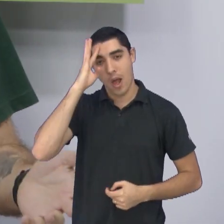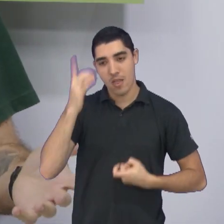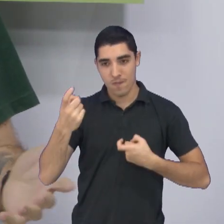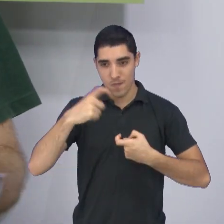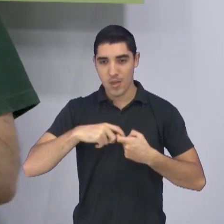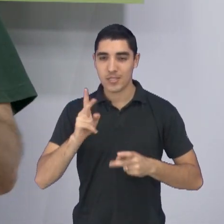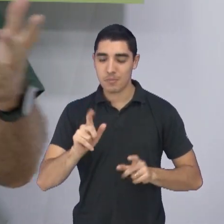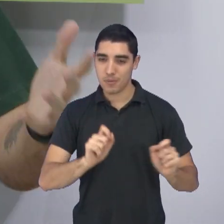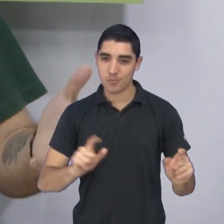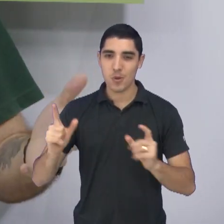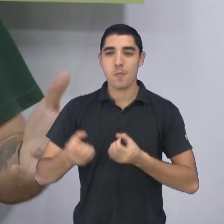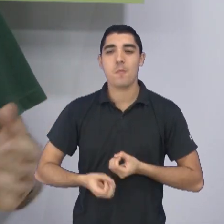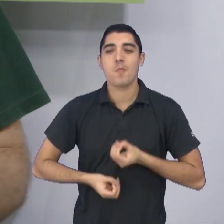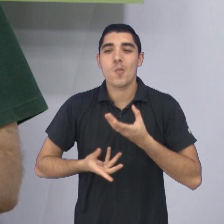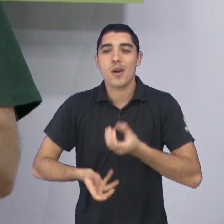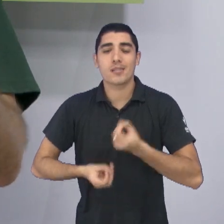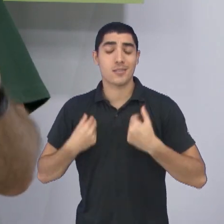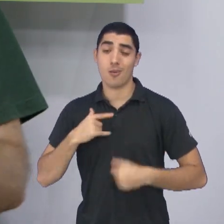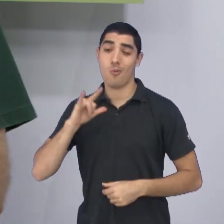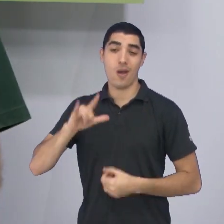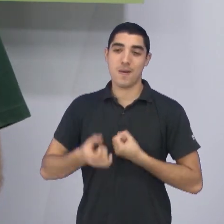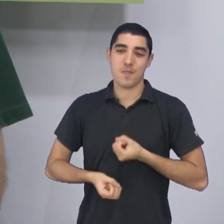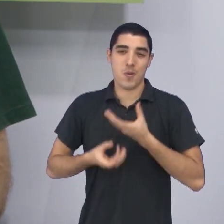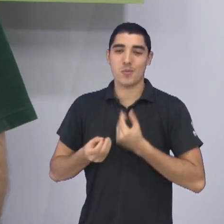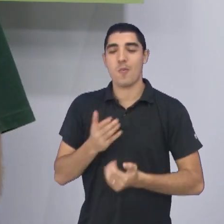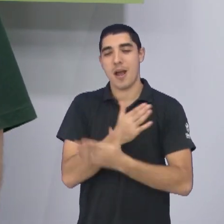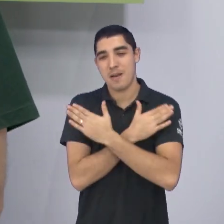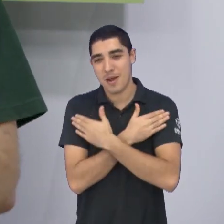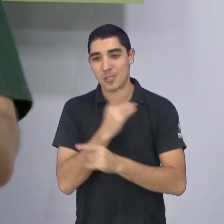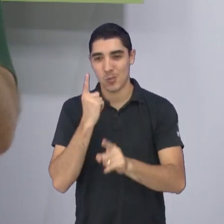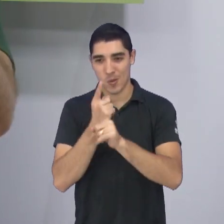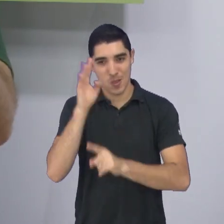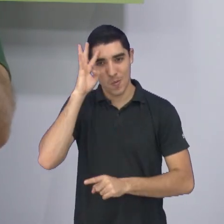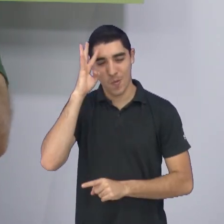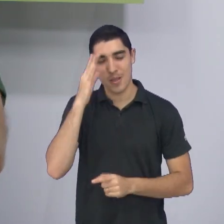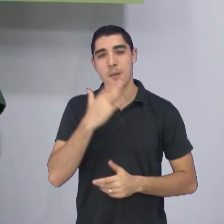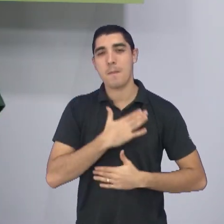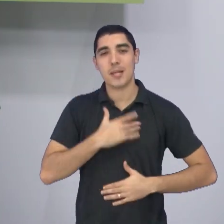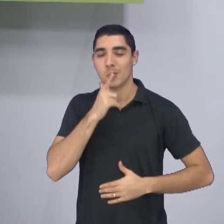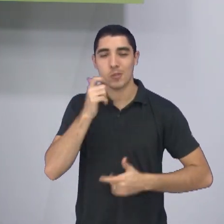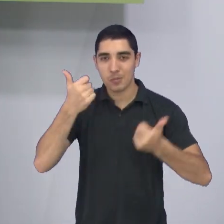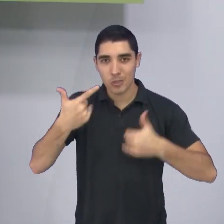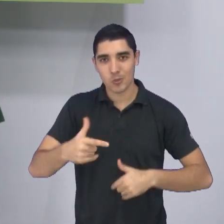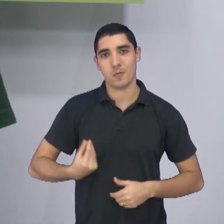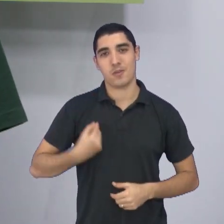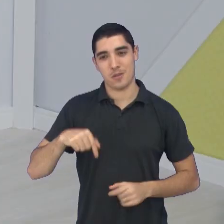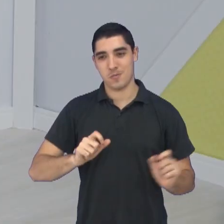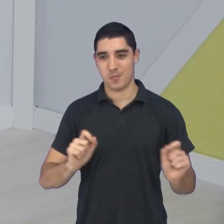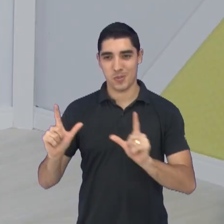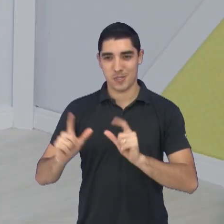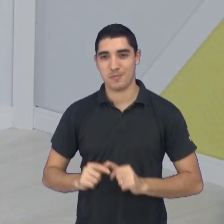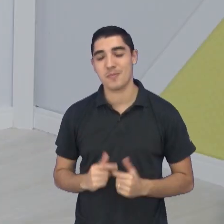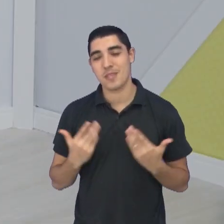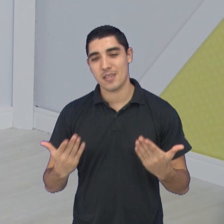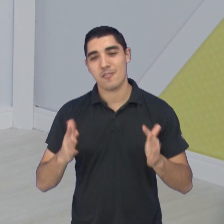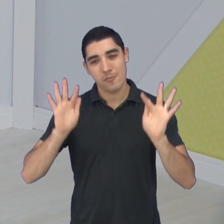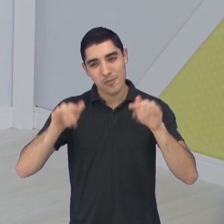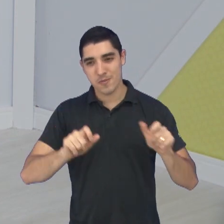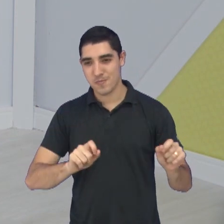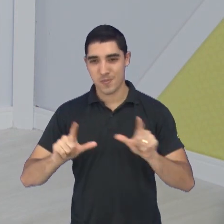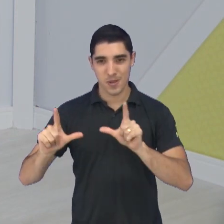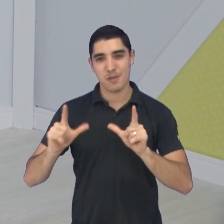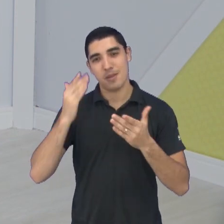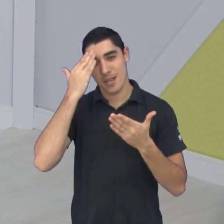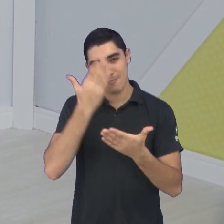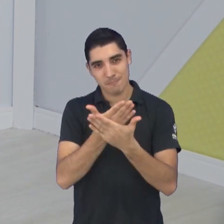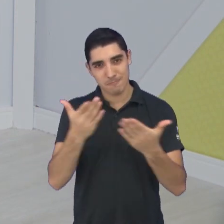sempre fazendo poesia, agora eu sou fã da poesia. Um abraço, até quarta-feira, foi um prazer inenarrável estar em mais um Hora do Esporte. Nós vamos chegando ao final do programa de